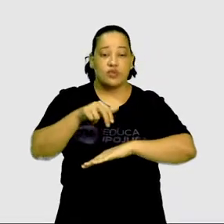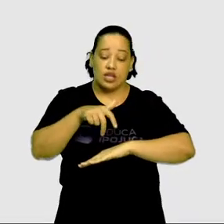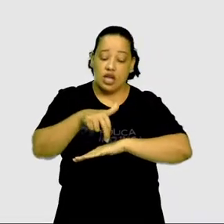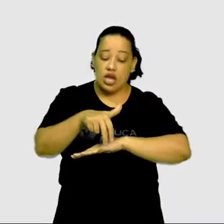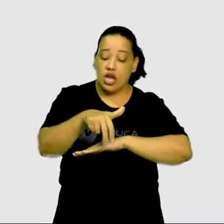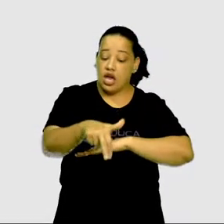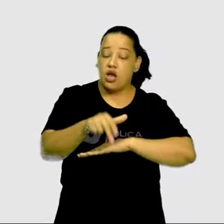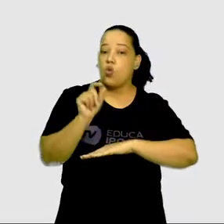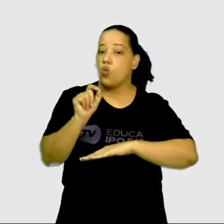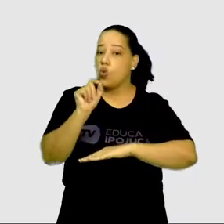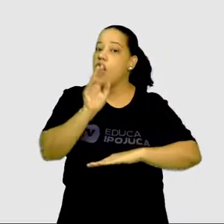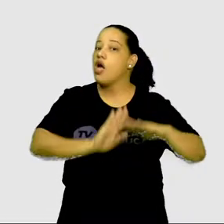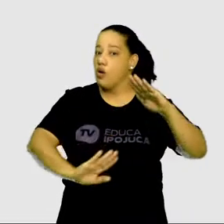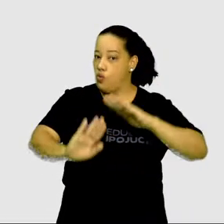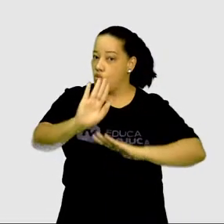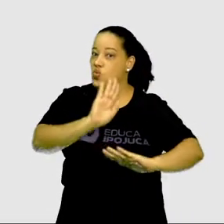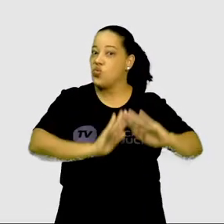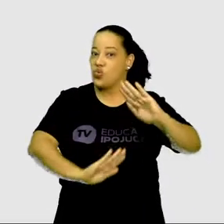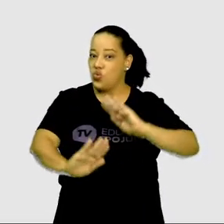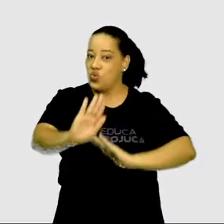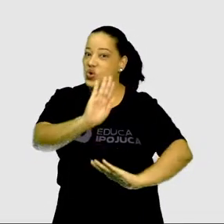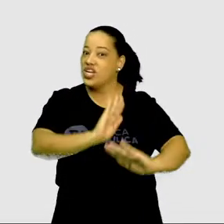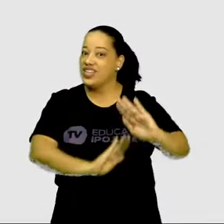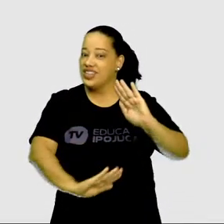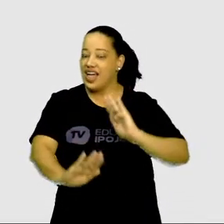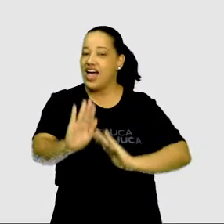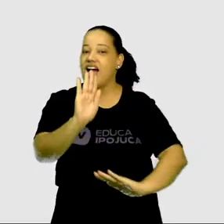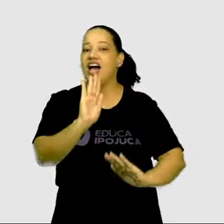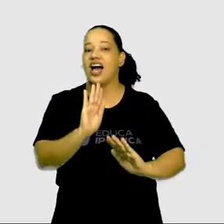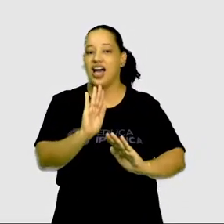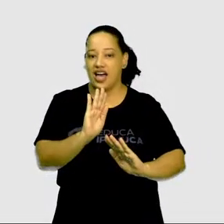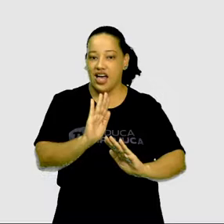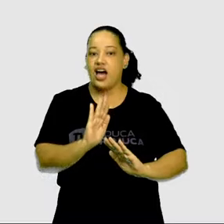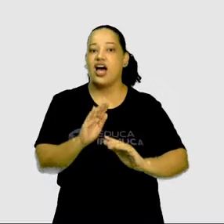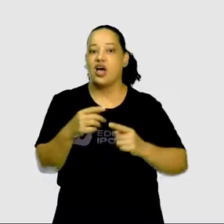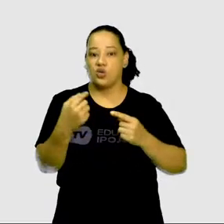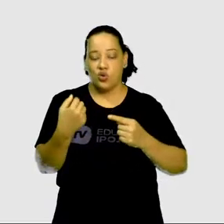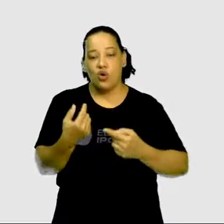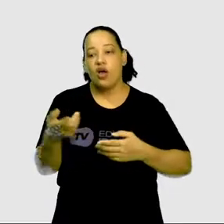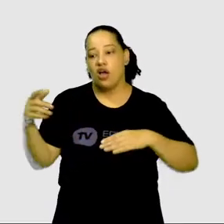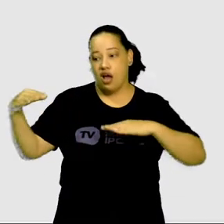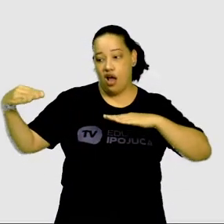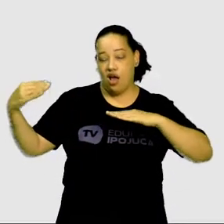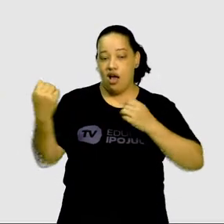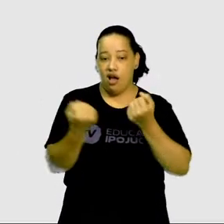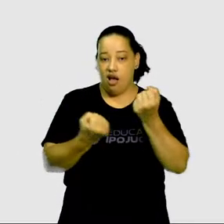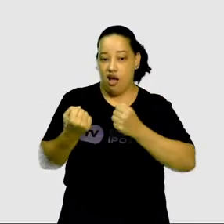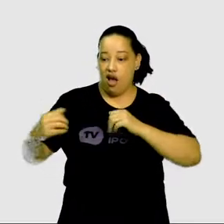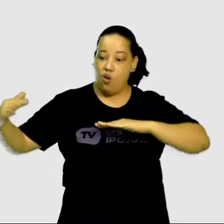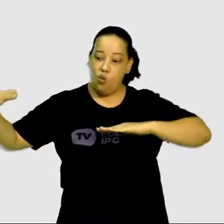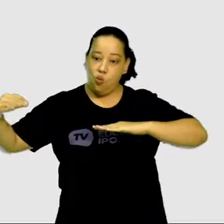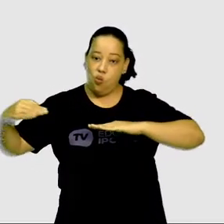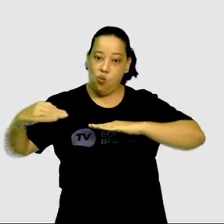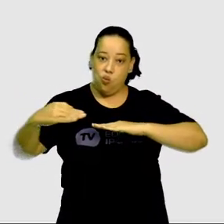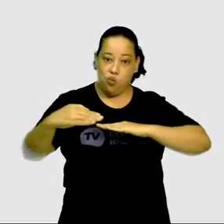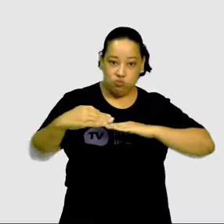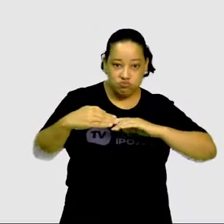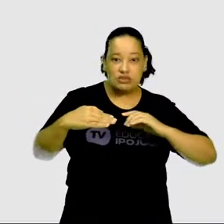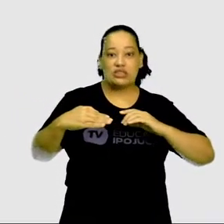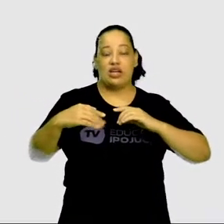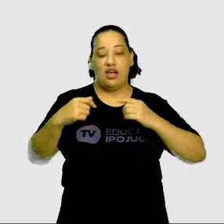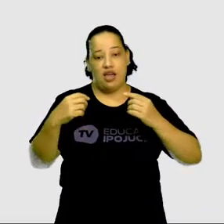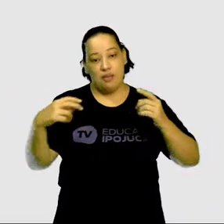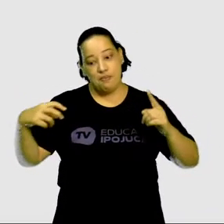tendo cuidado. Para quê? Para não ser atropelado. Então eles estão passando no lugar